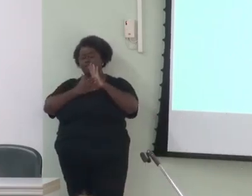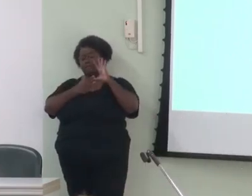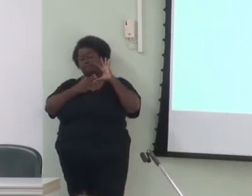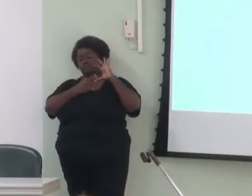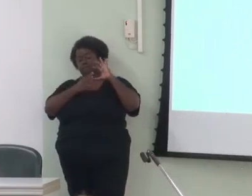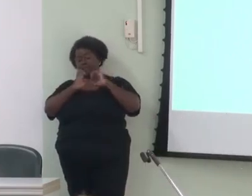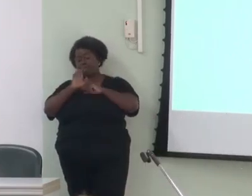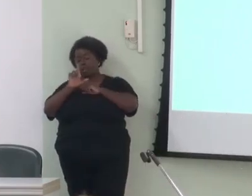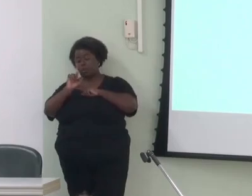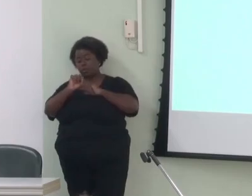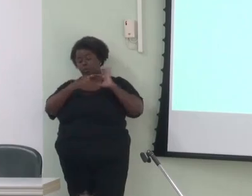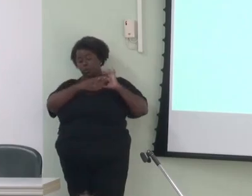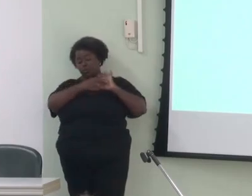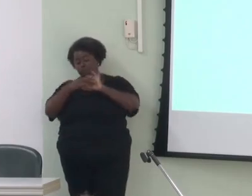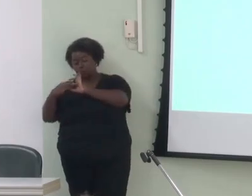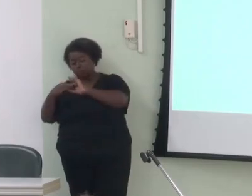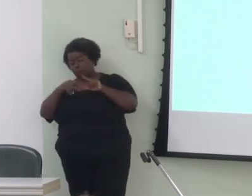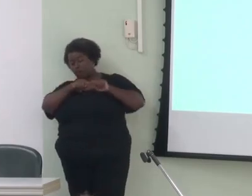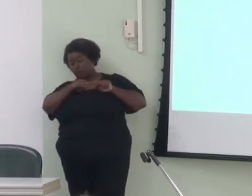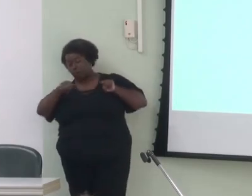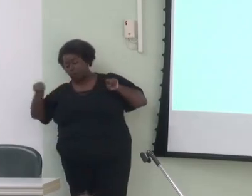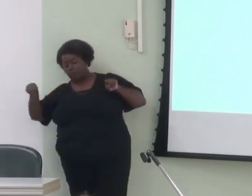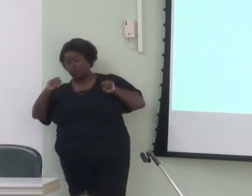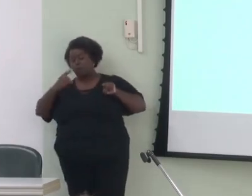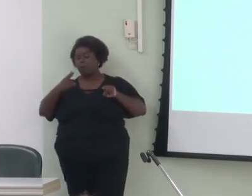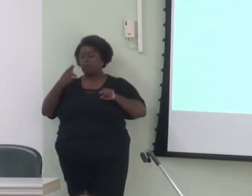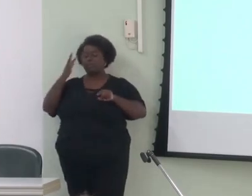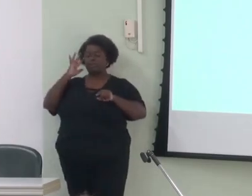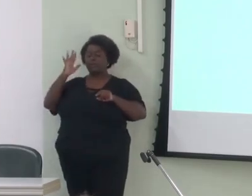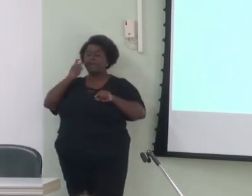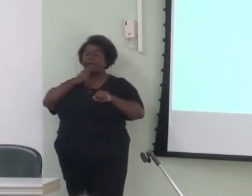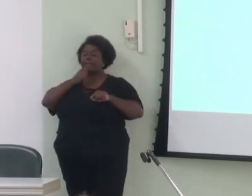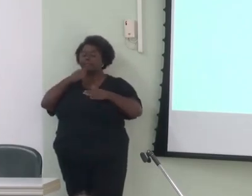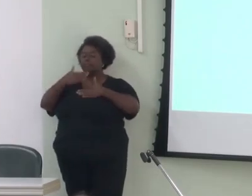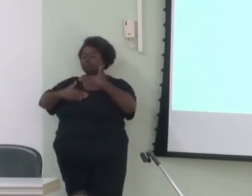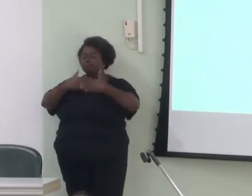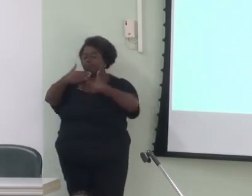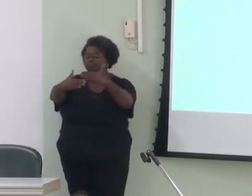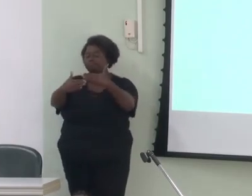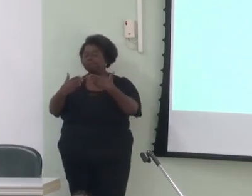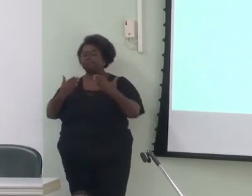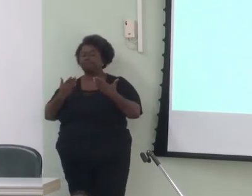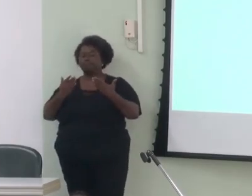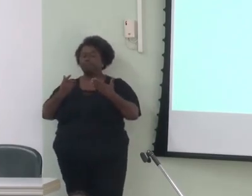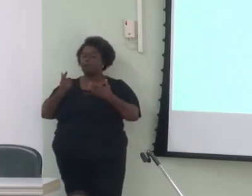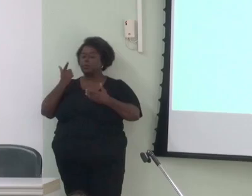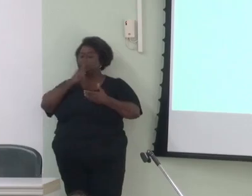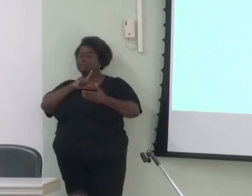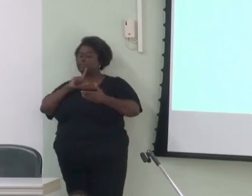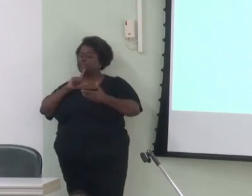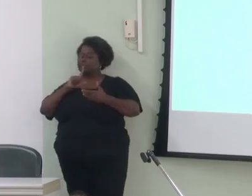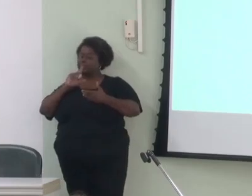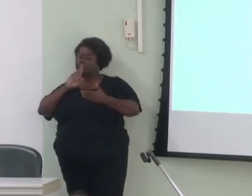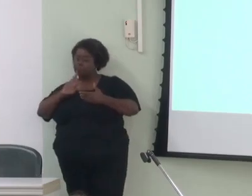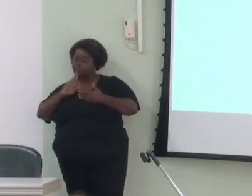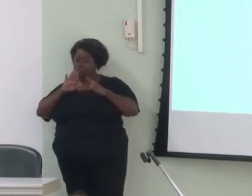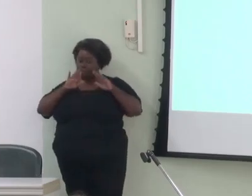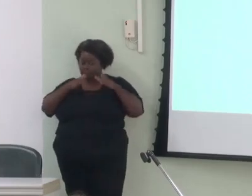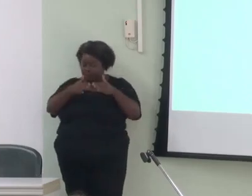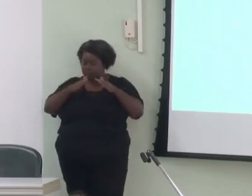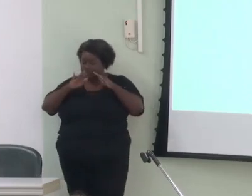se a teoria, talvez, ainda não avançou suficientemente para dar conta dessas especificações